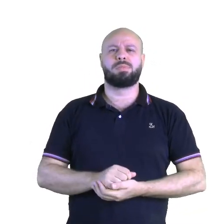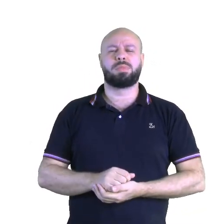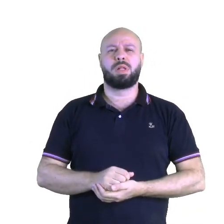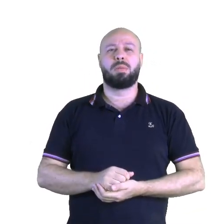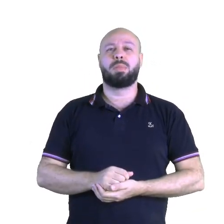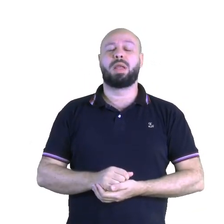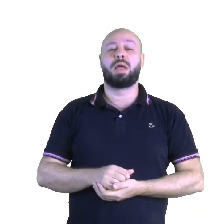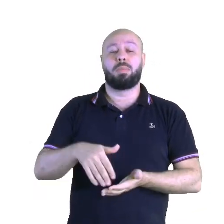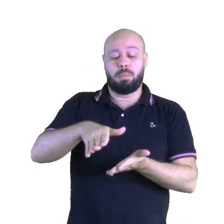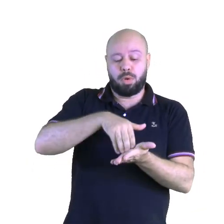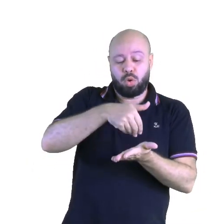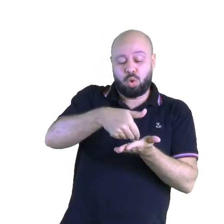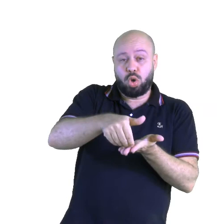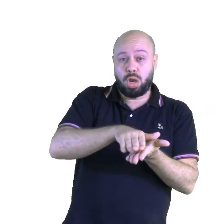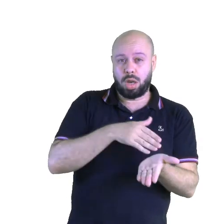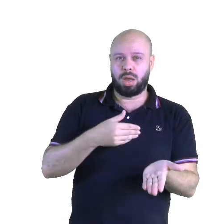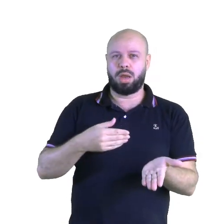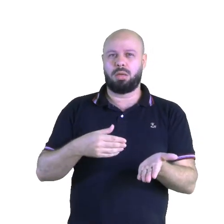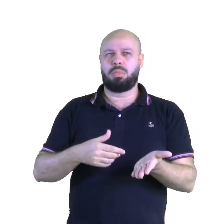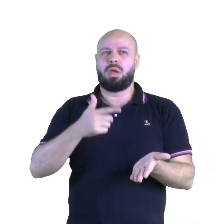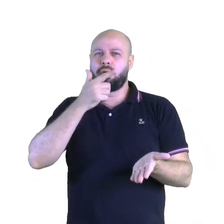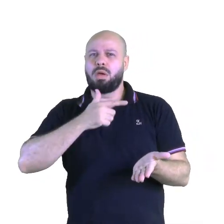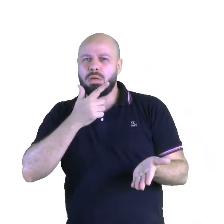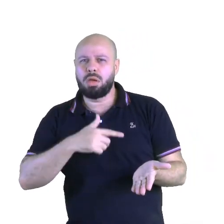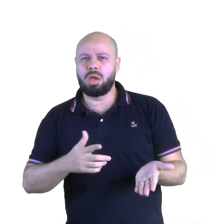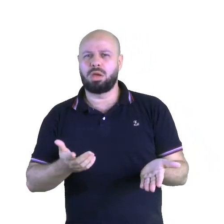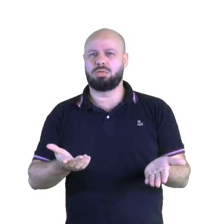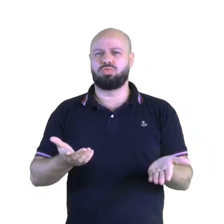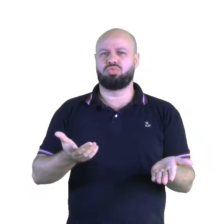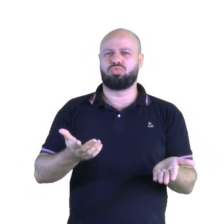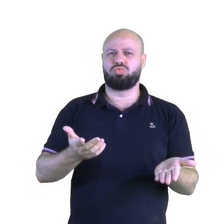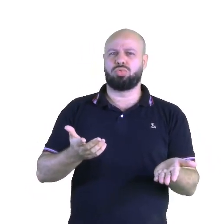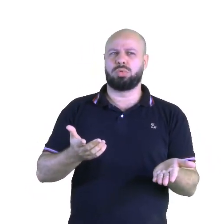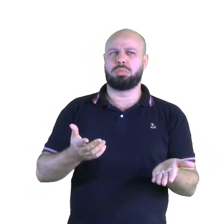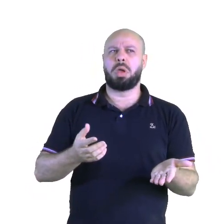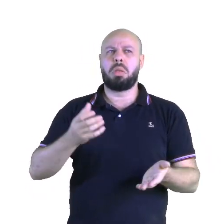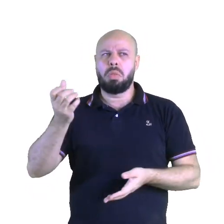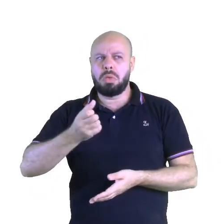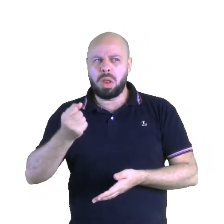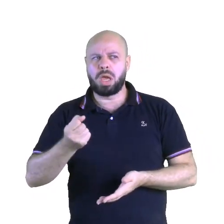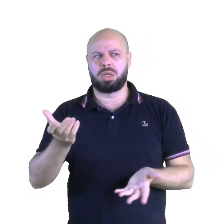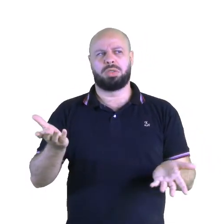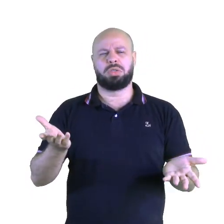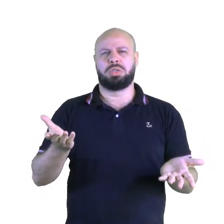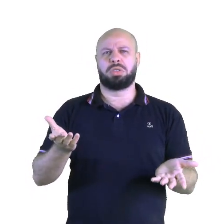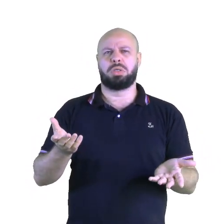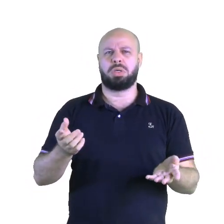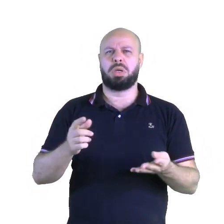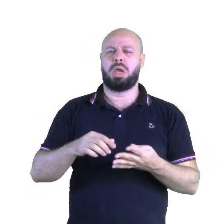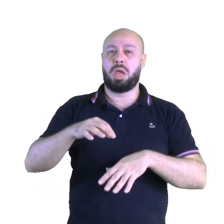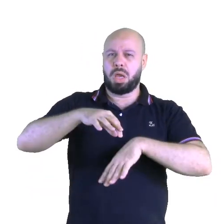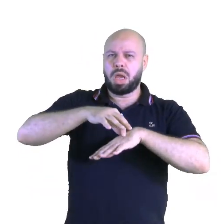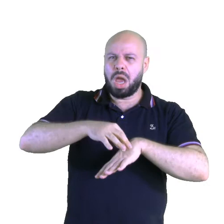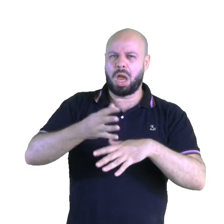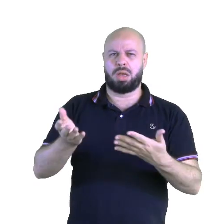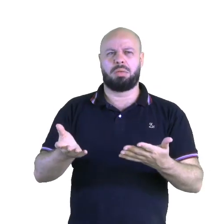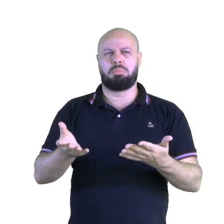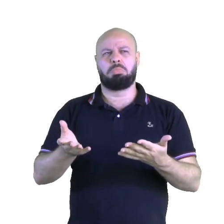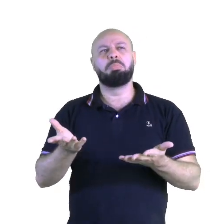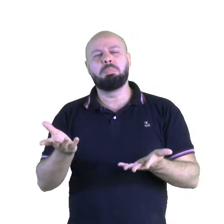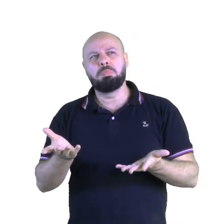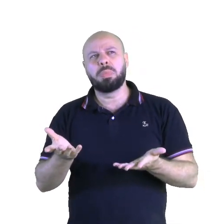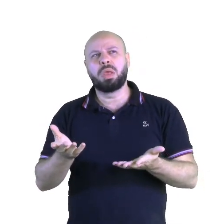manteiga, para produzir queijo, para produzir leite, para produzir carne, para